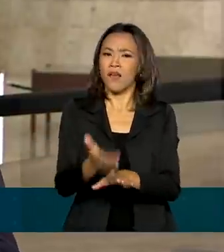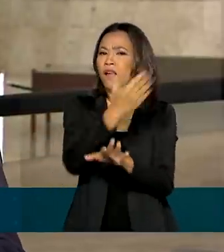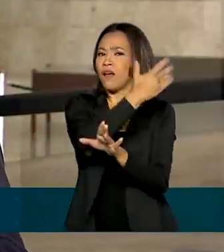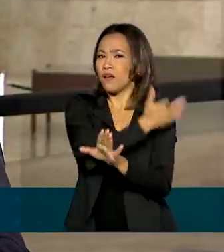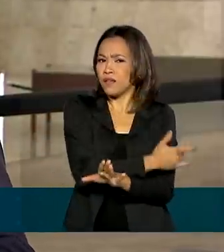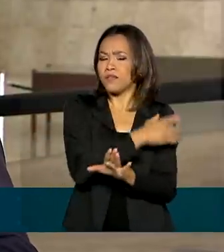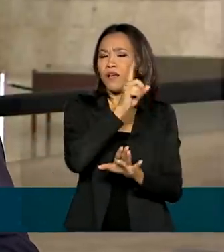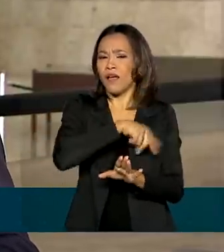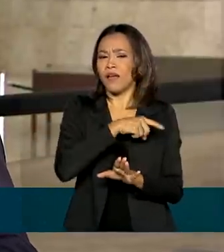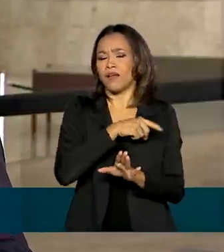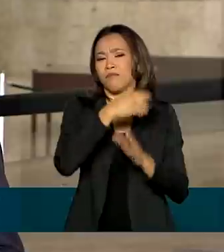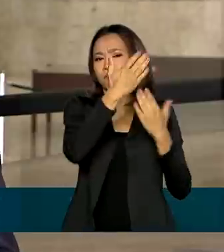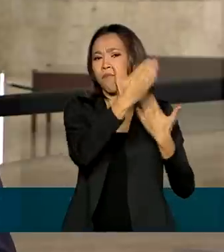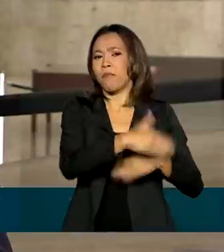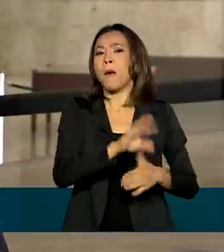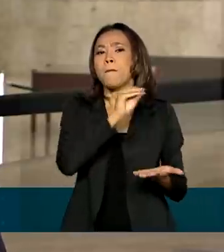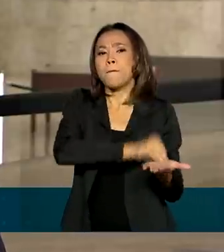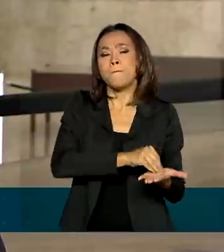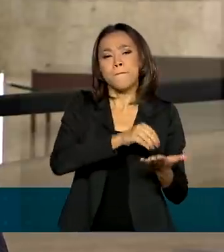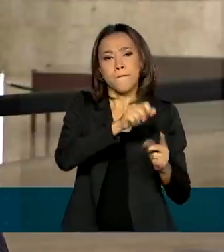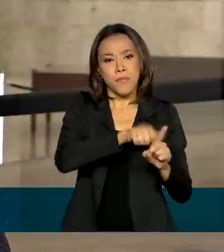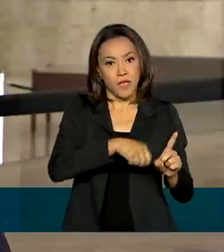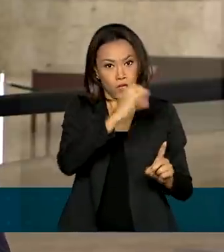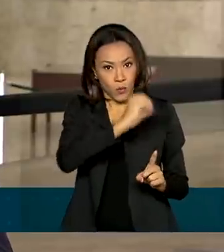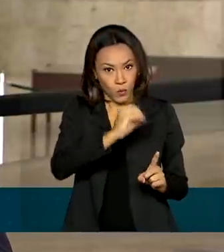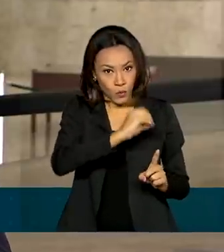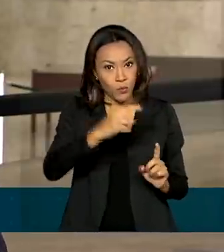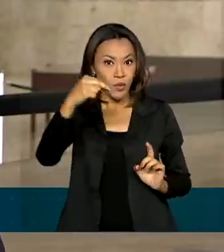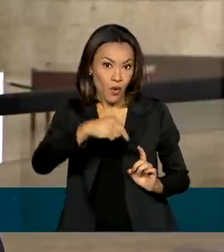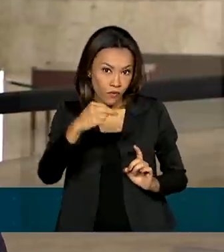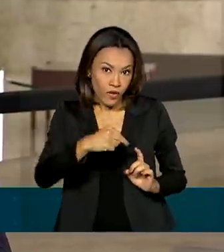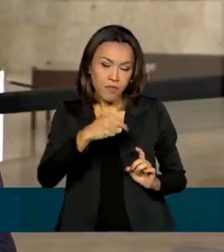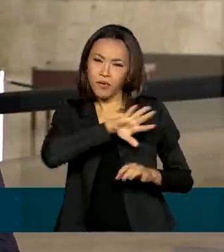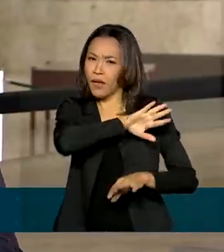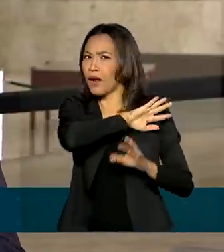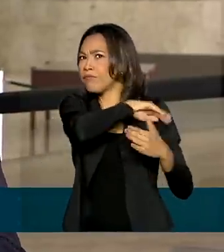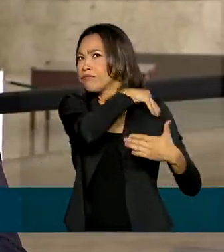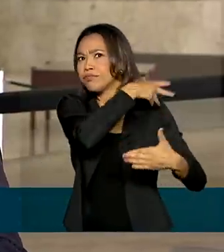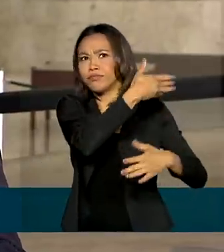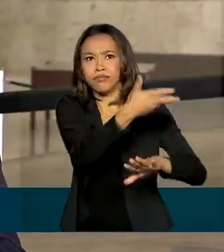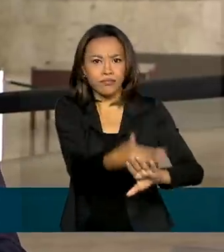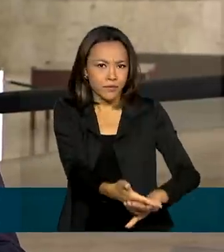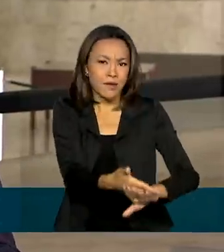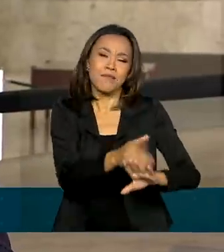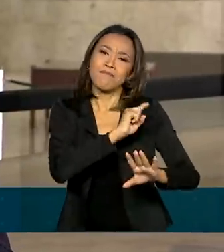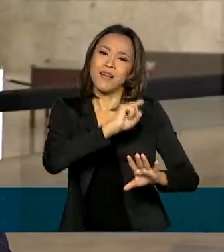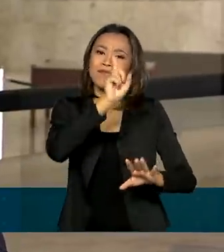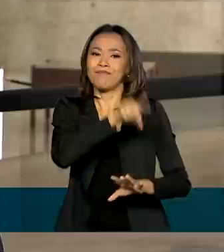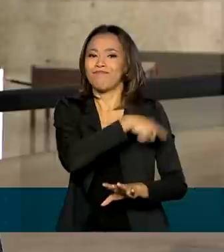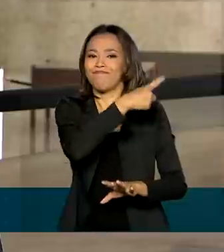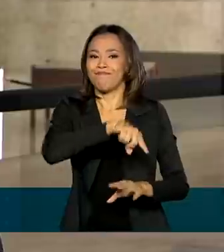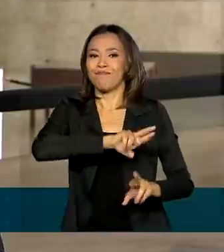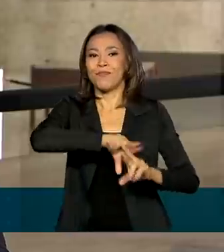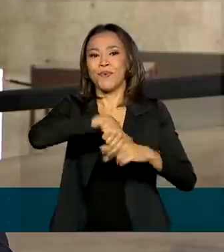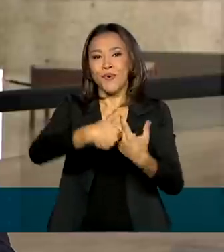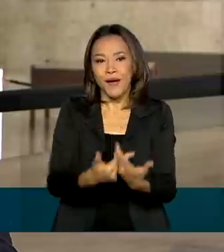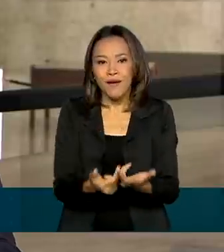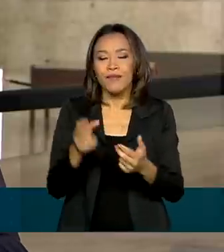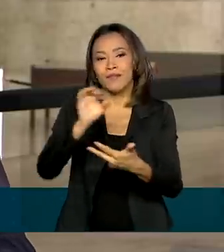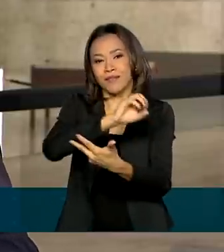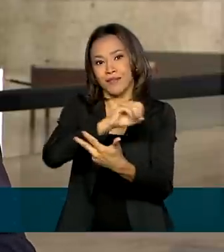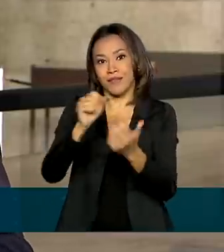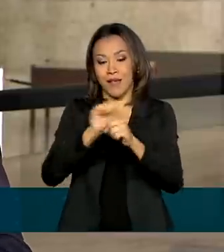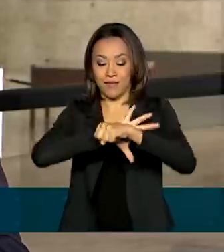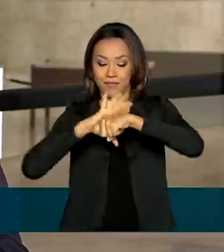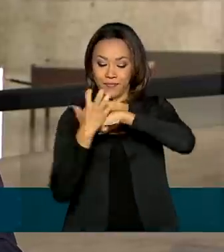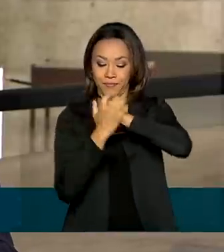para os meses de outubro e novembro deste ano. E deste ano, como de costume, mais precisaram ser adiadas por causa da pandemia. Mas